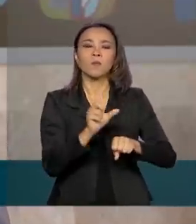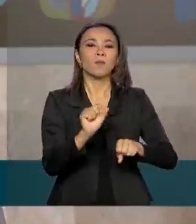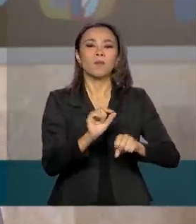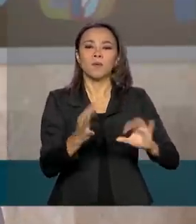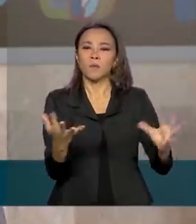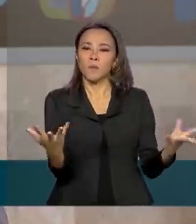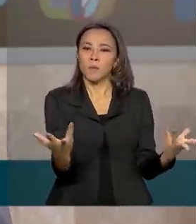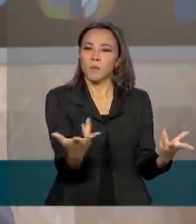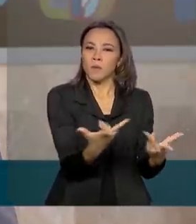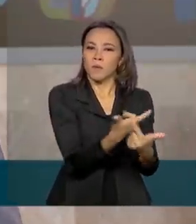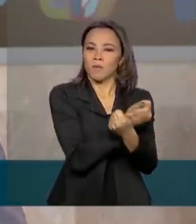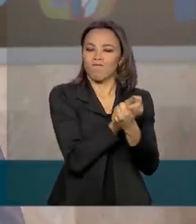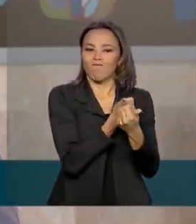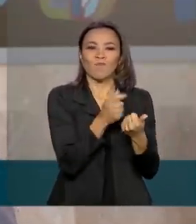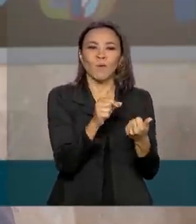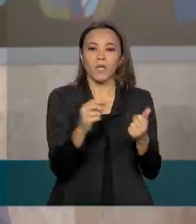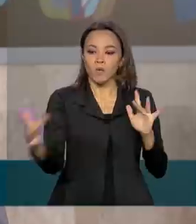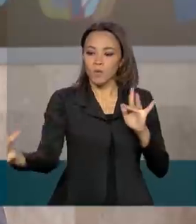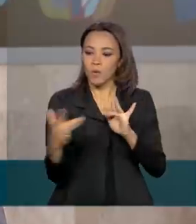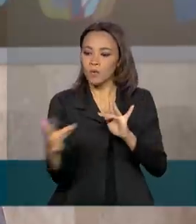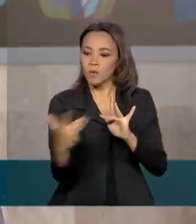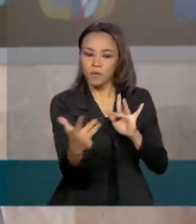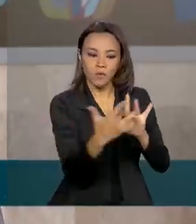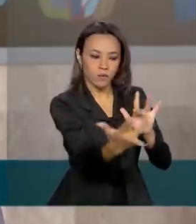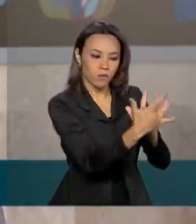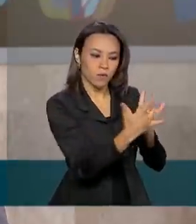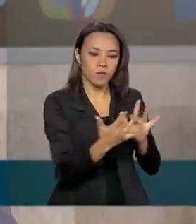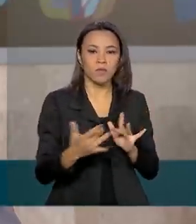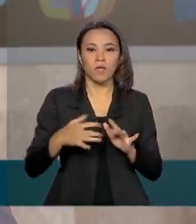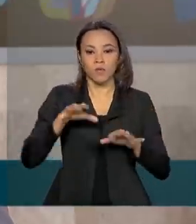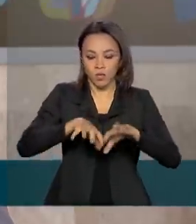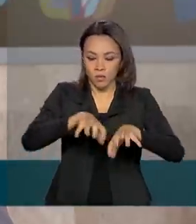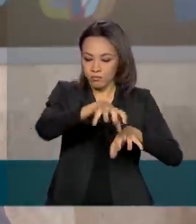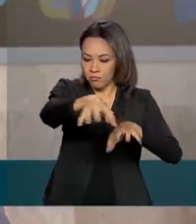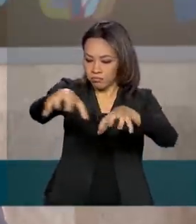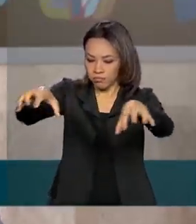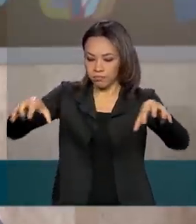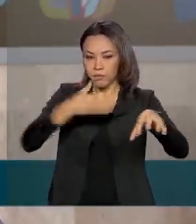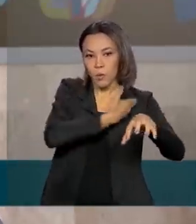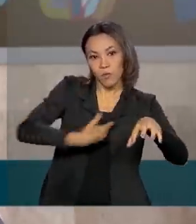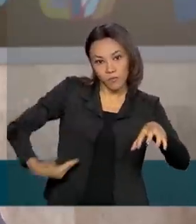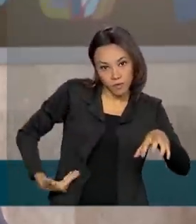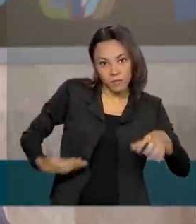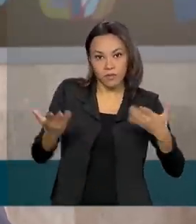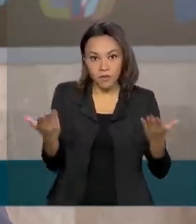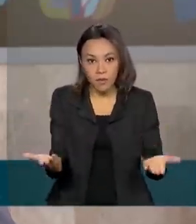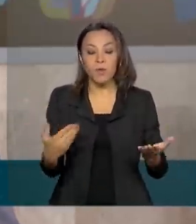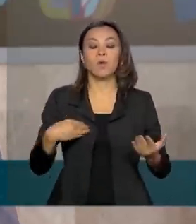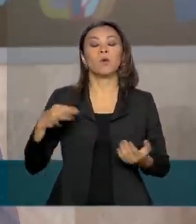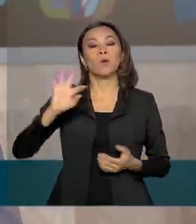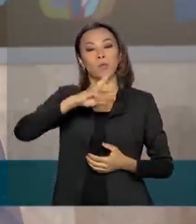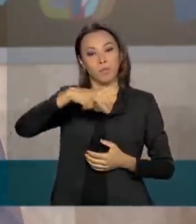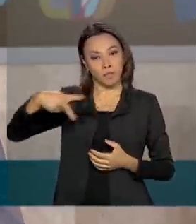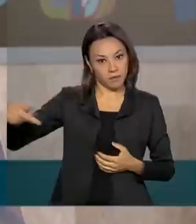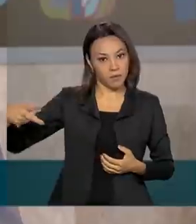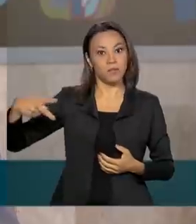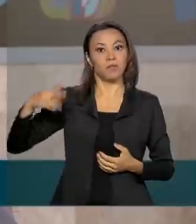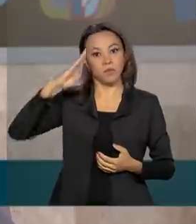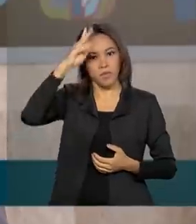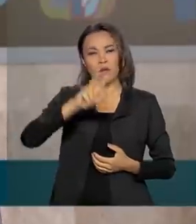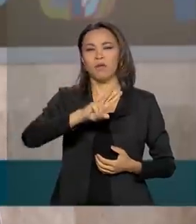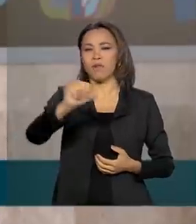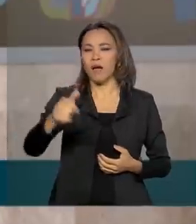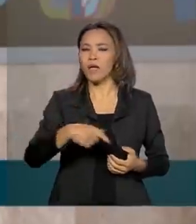a conexão entre os órgãos da administração pública. O presidente Jair Bolsonaro também vai revogar atos normativos